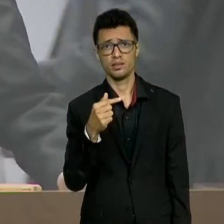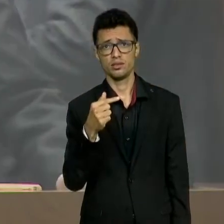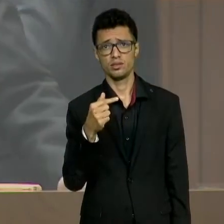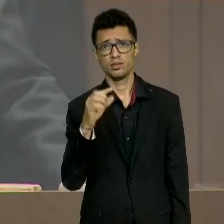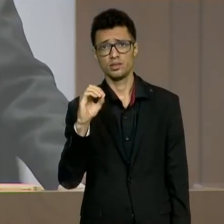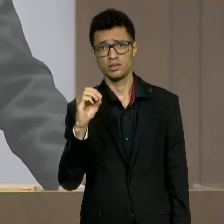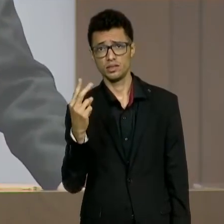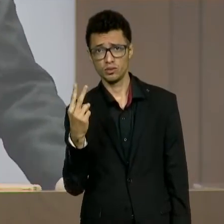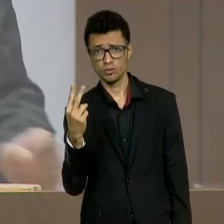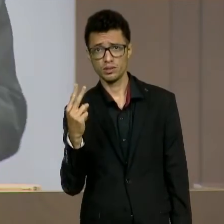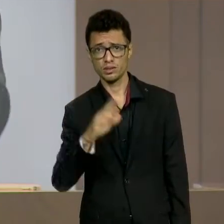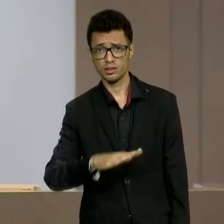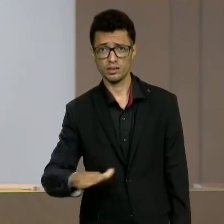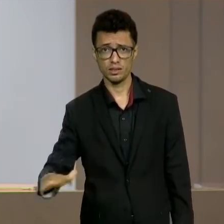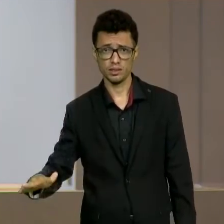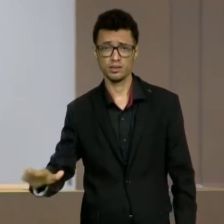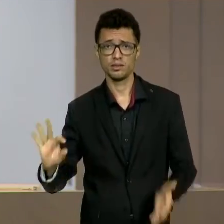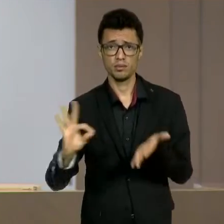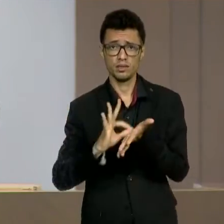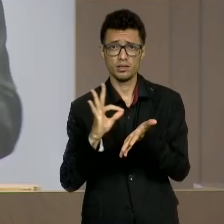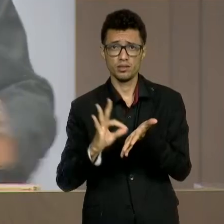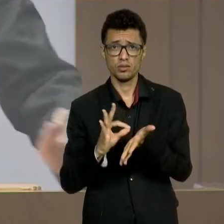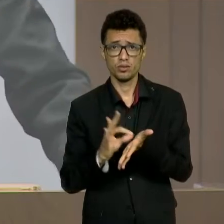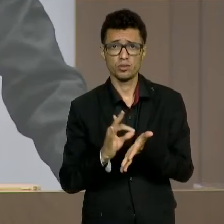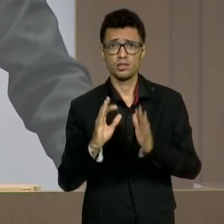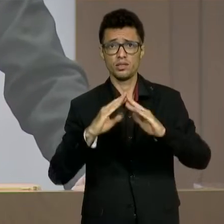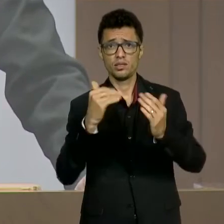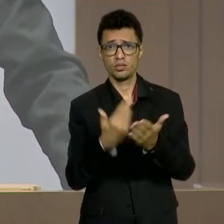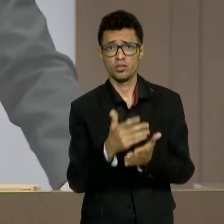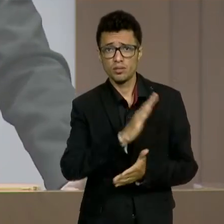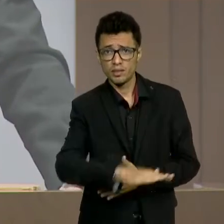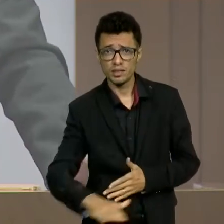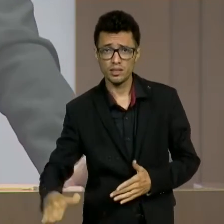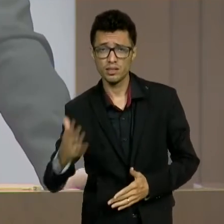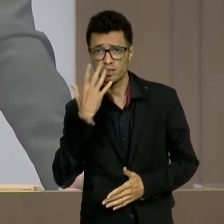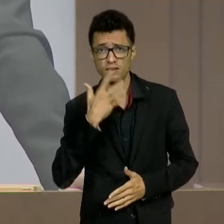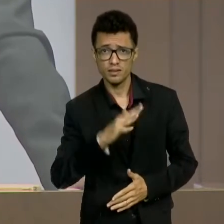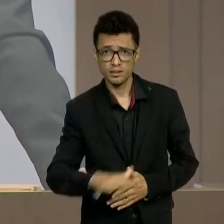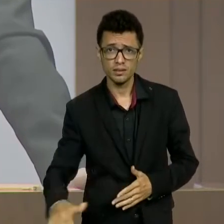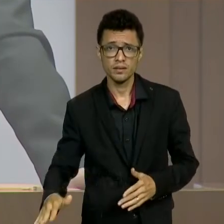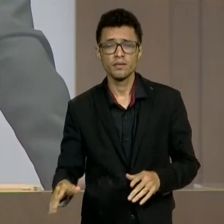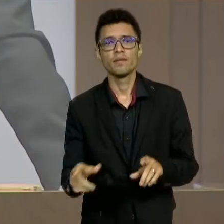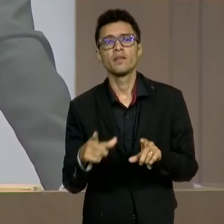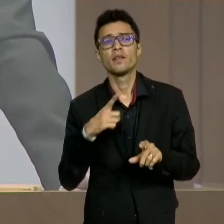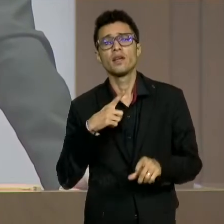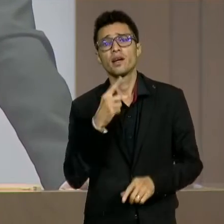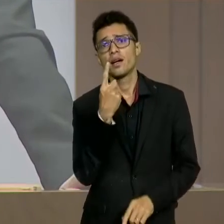municipais, 14.009 em creches privadas.